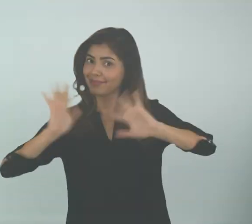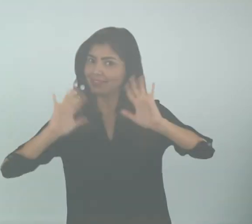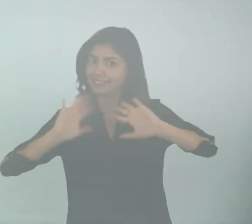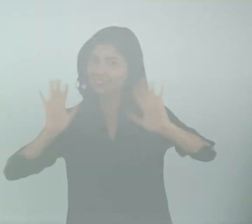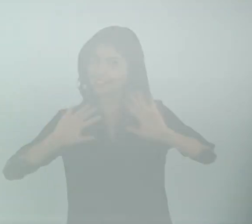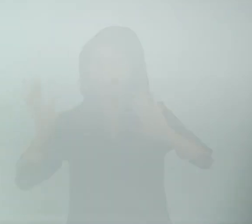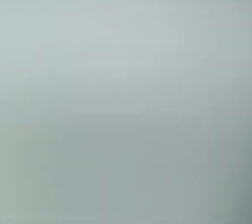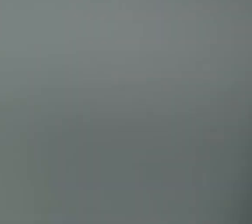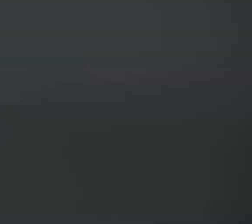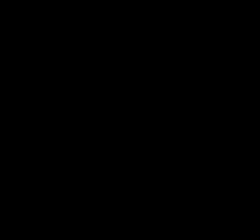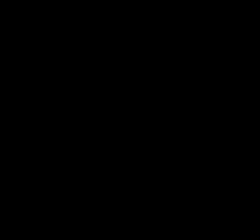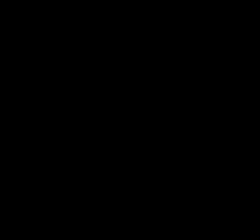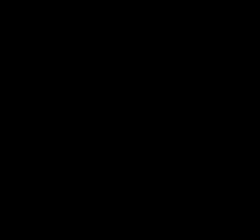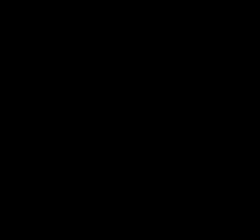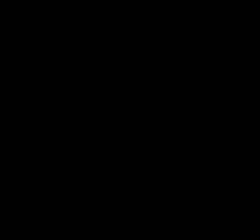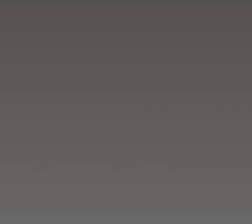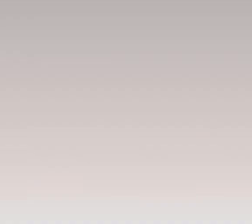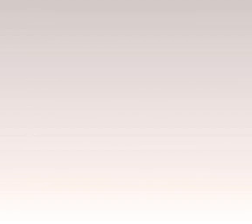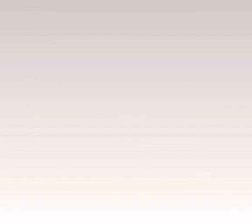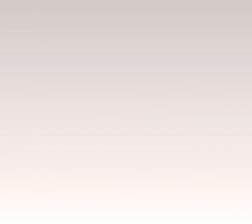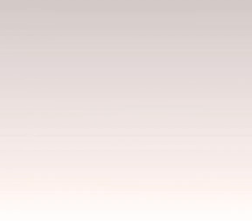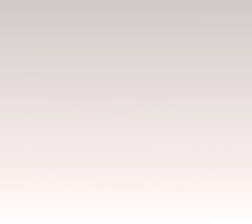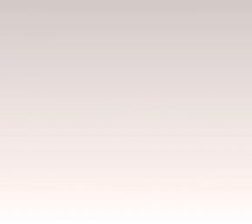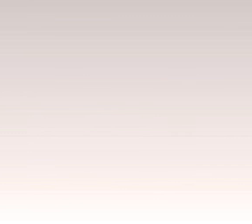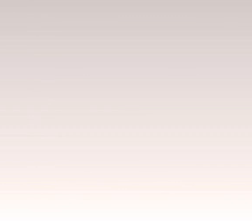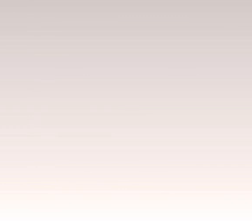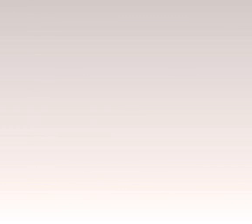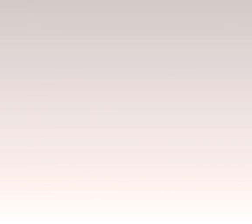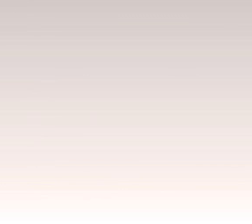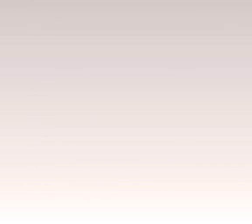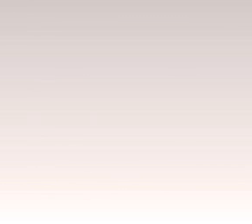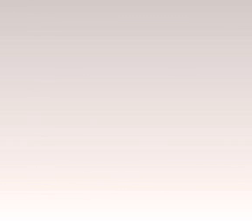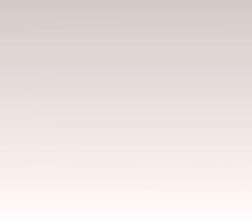Até mais Tchau,